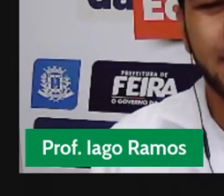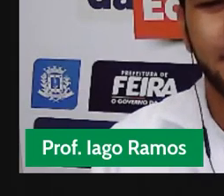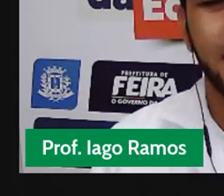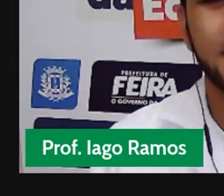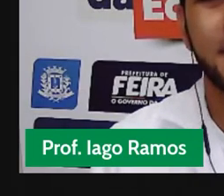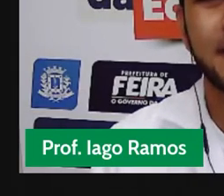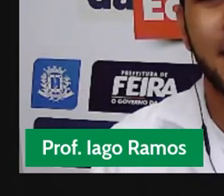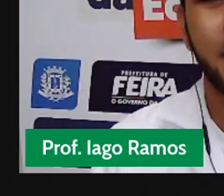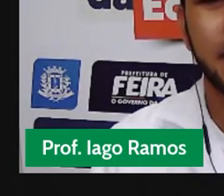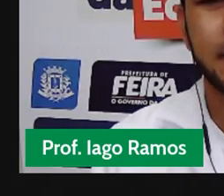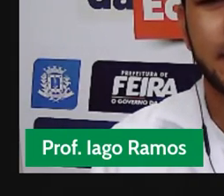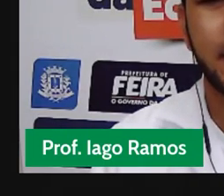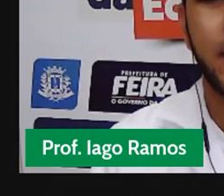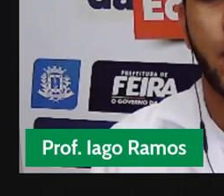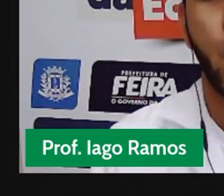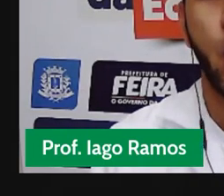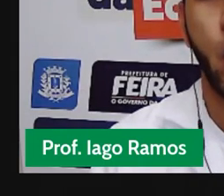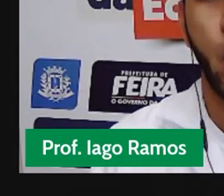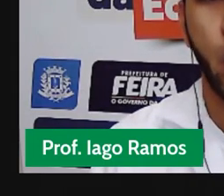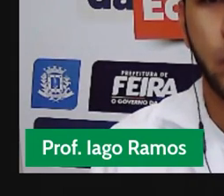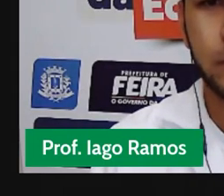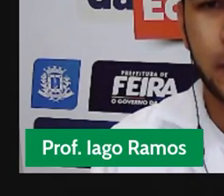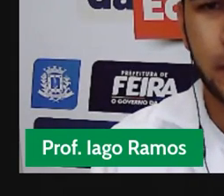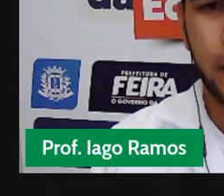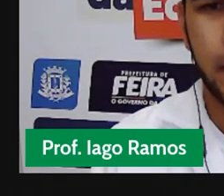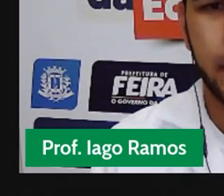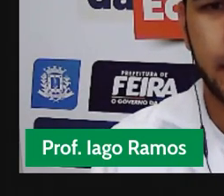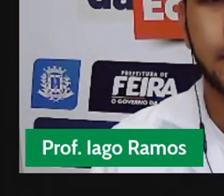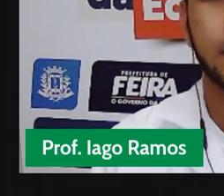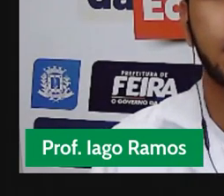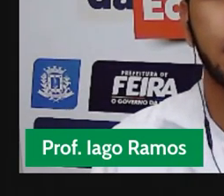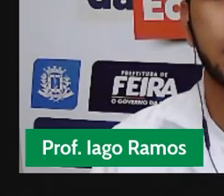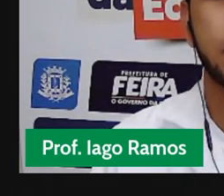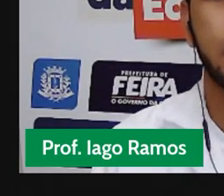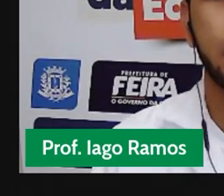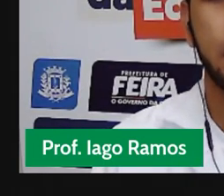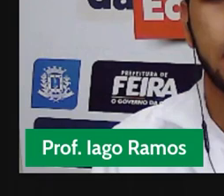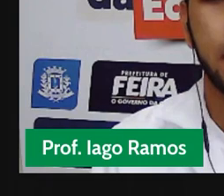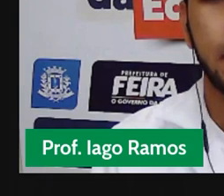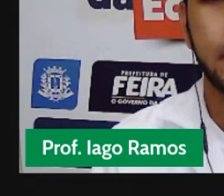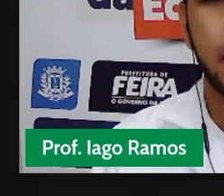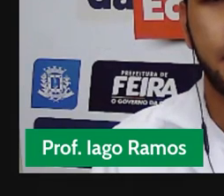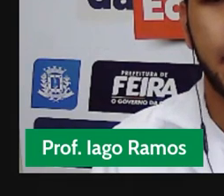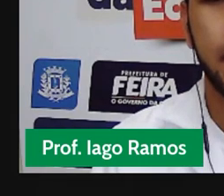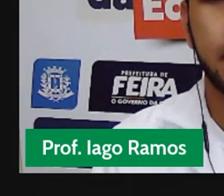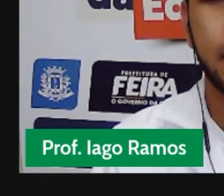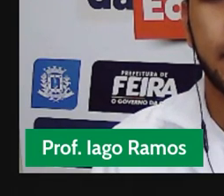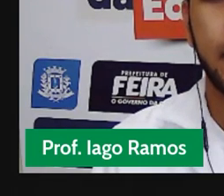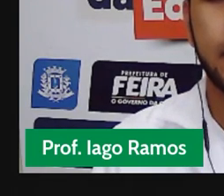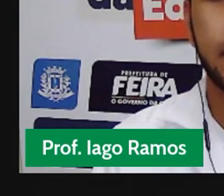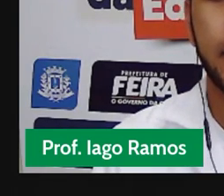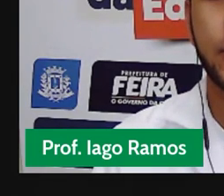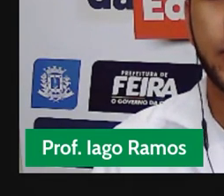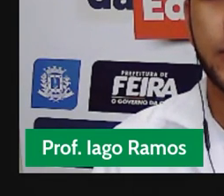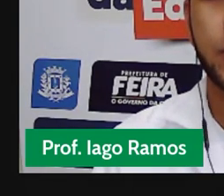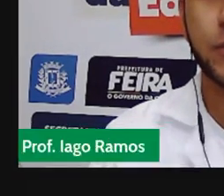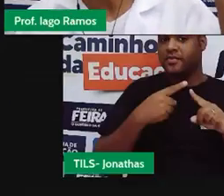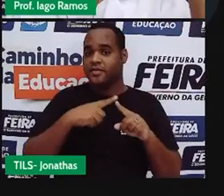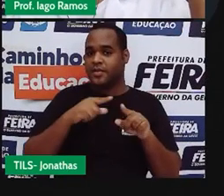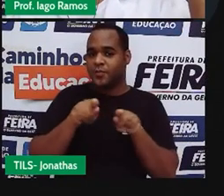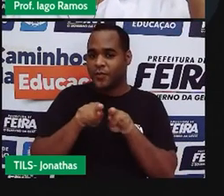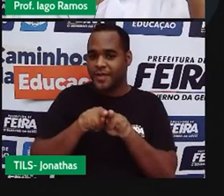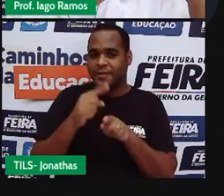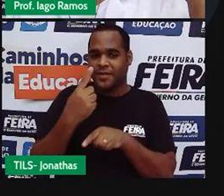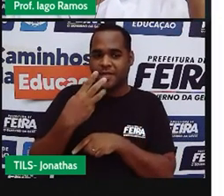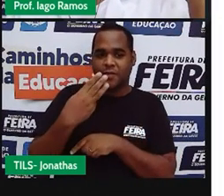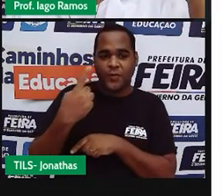E vamos fazer aparecer outra tela, olha só, também em 3, 2, 1,